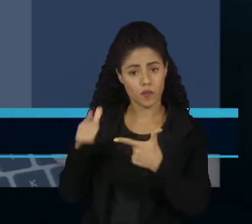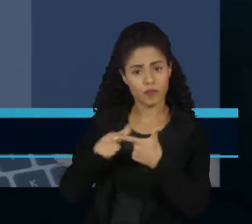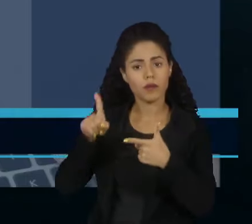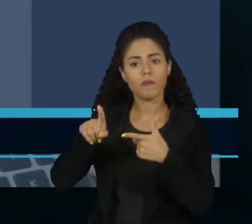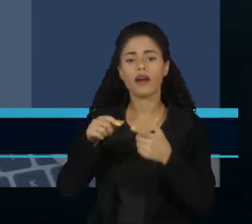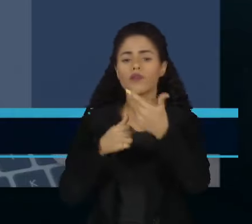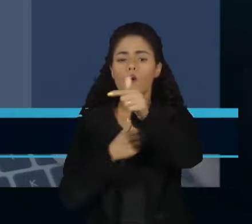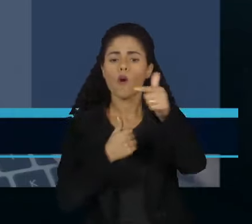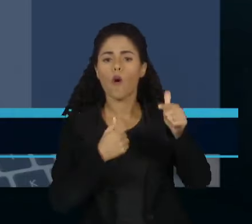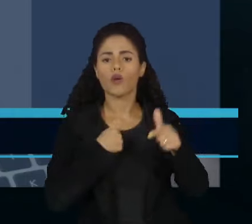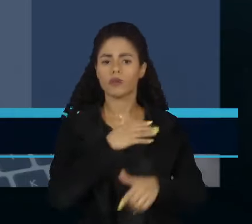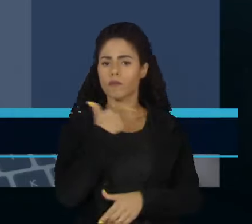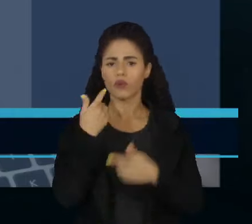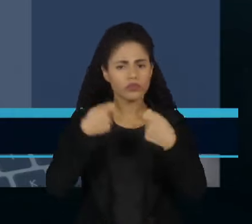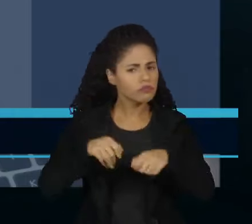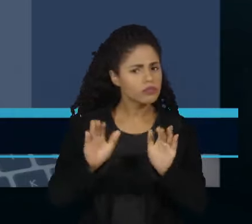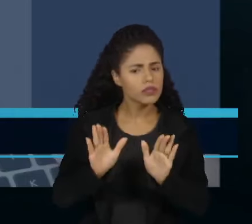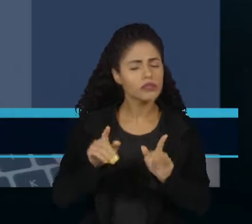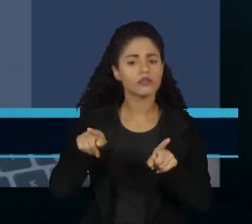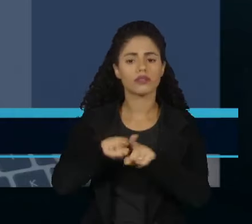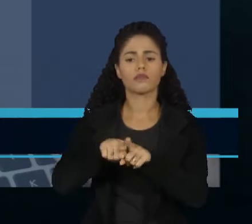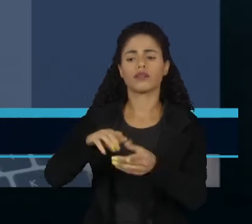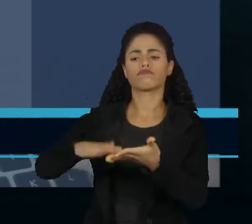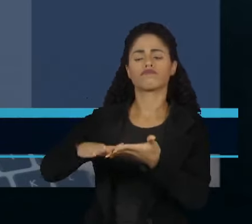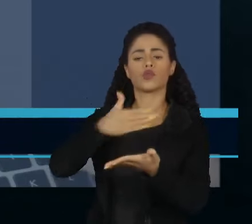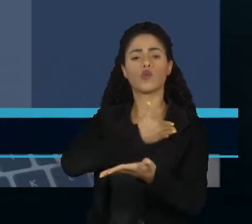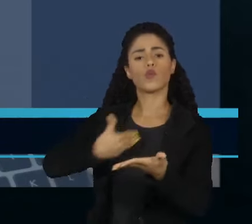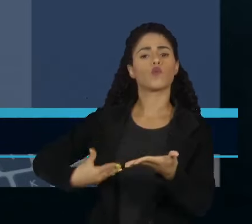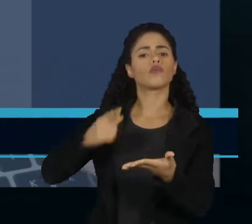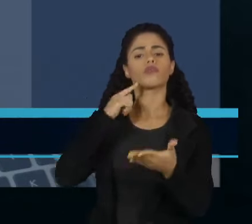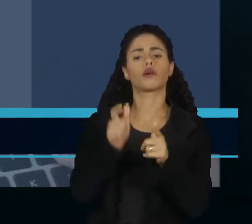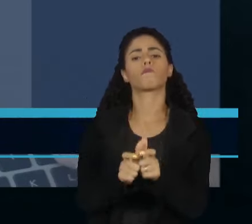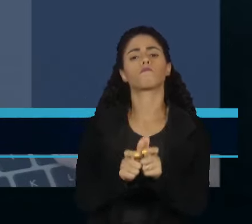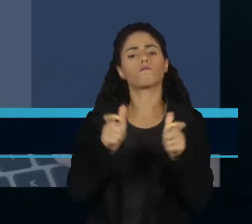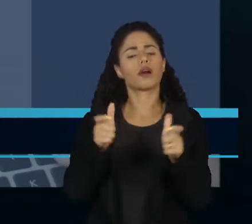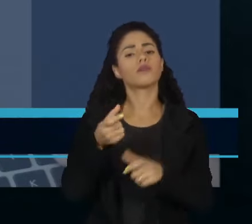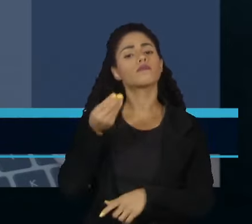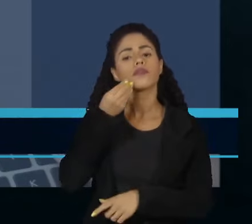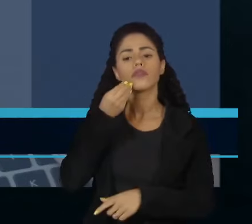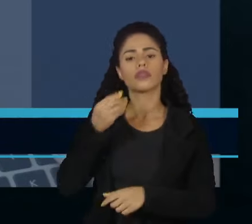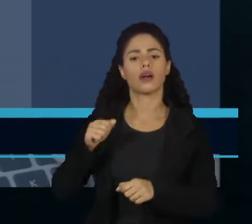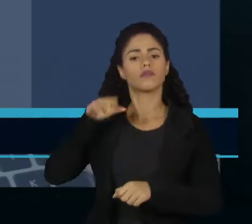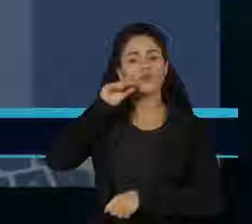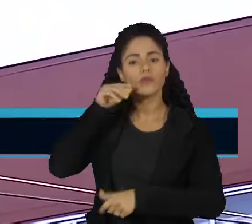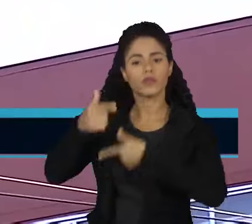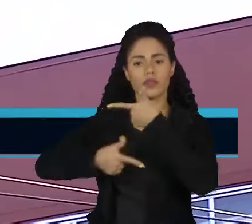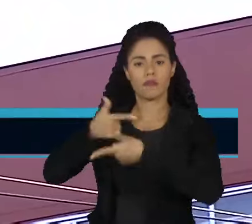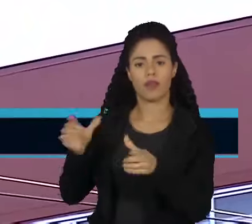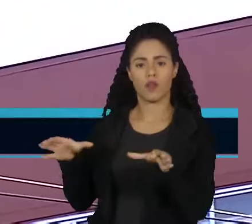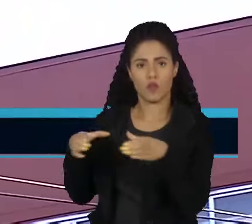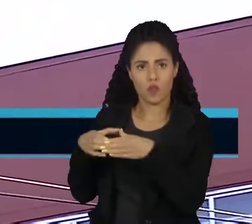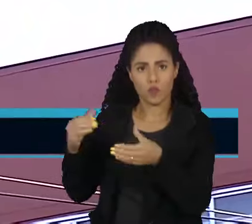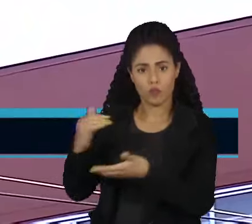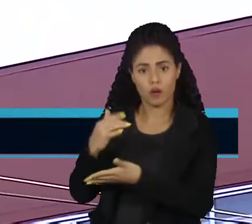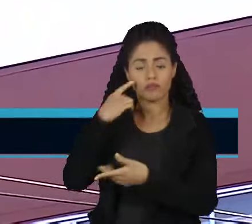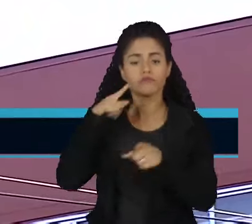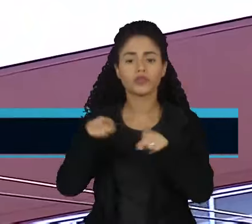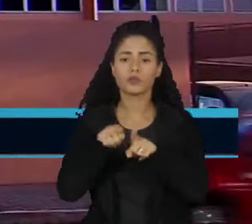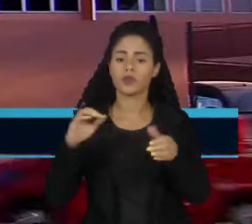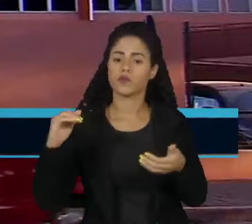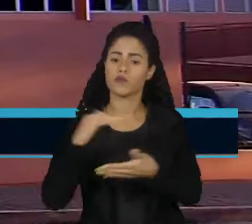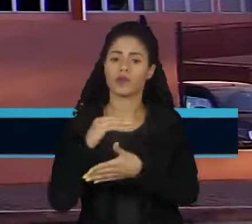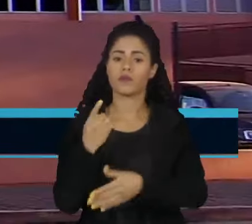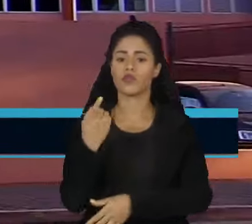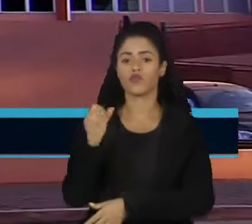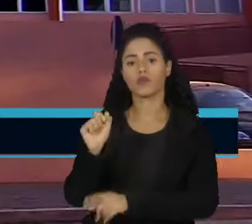que nenhuma morte é necessária e cobrou do governo a ampliação do quadro de funcionários no órgão. Em média, a Anvisa leva